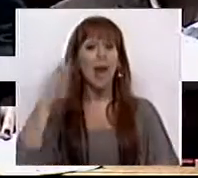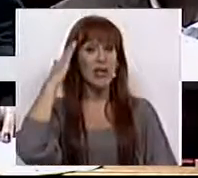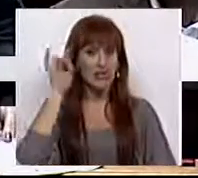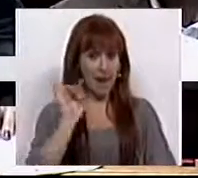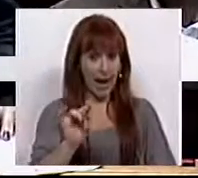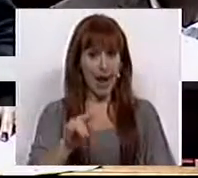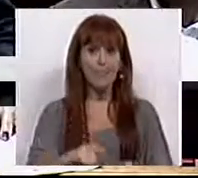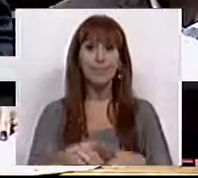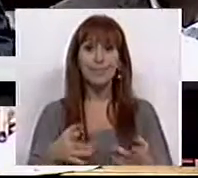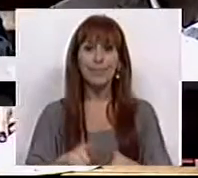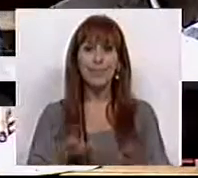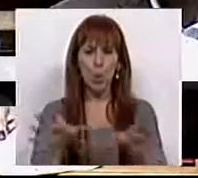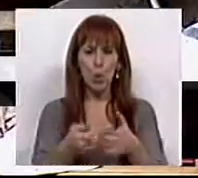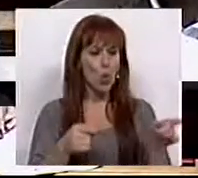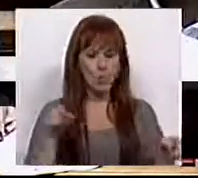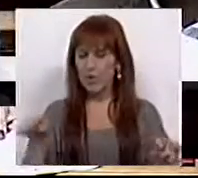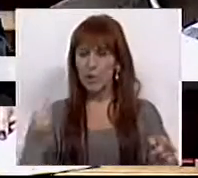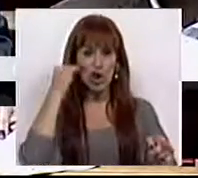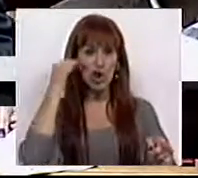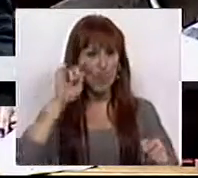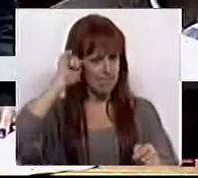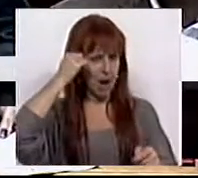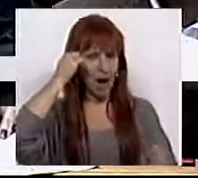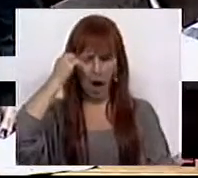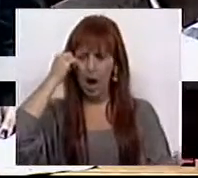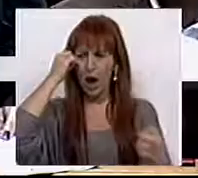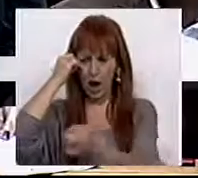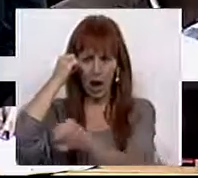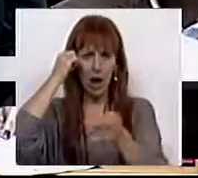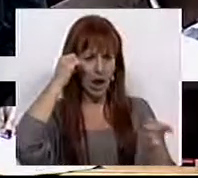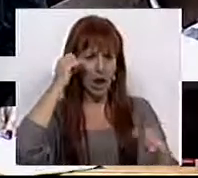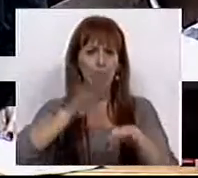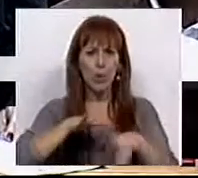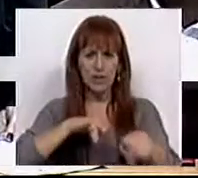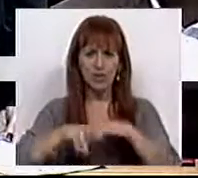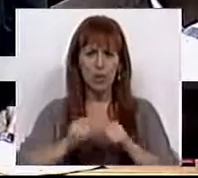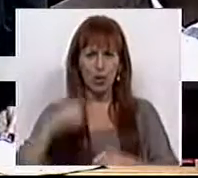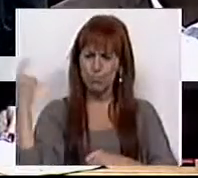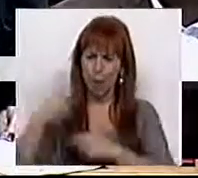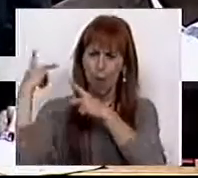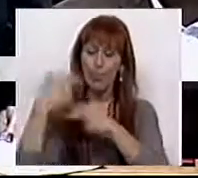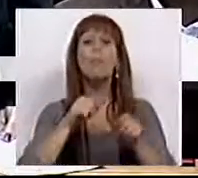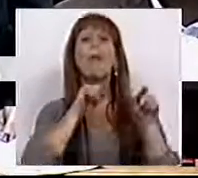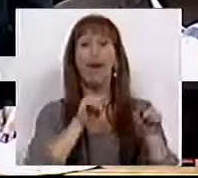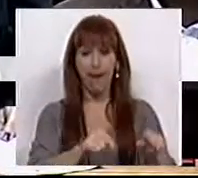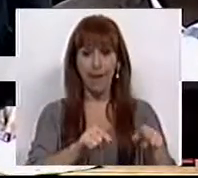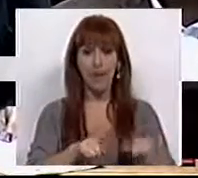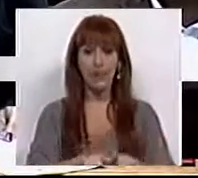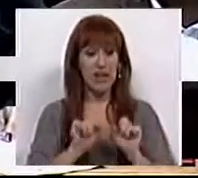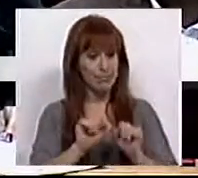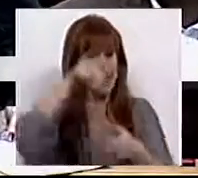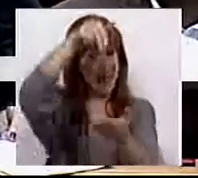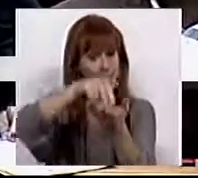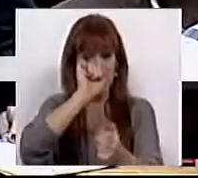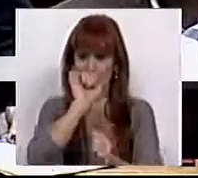que este é um grupo particularmente afetado pelas políticas de austeridade e que a sua